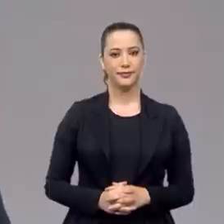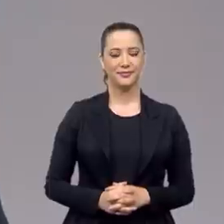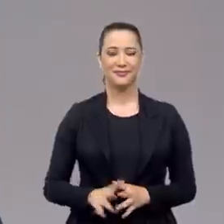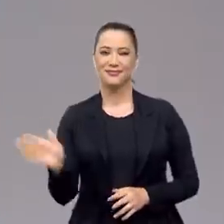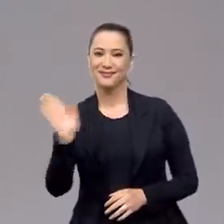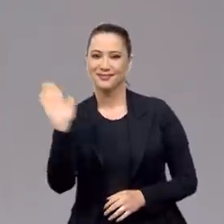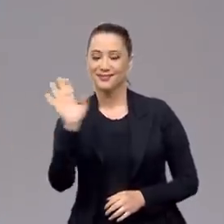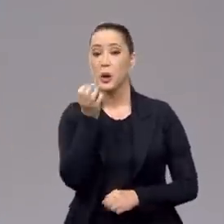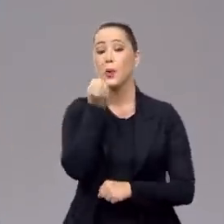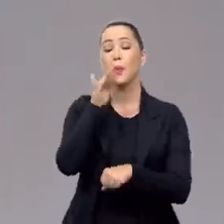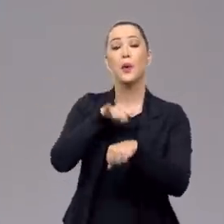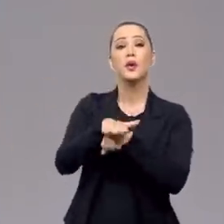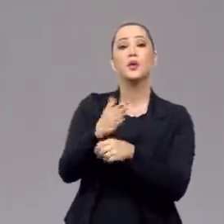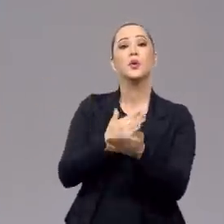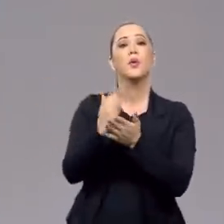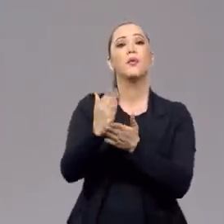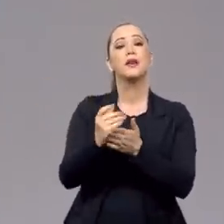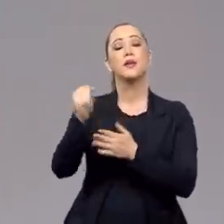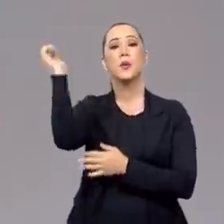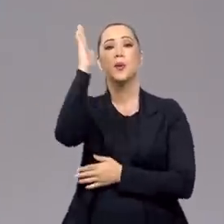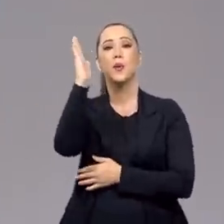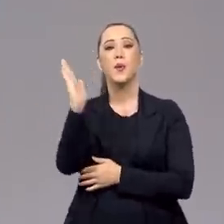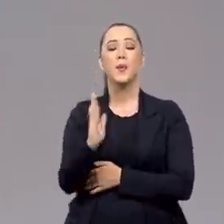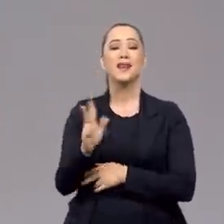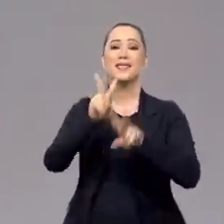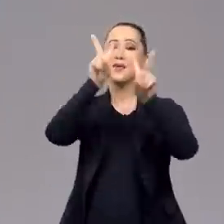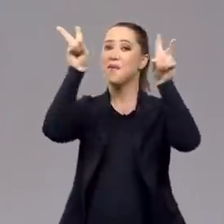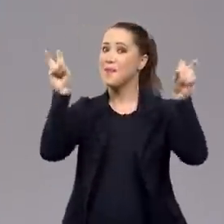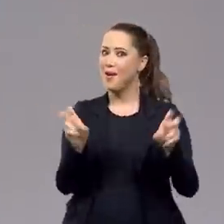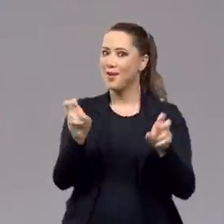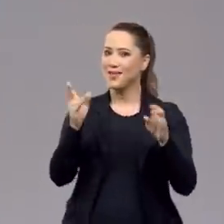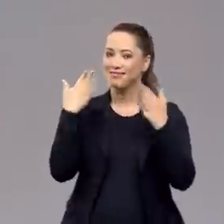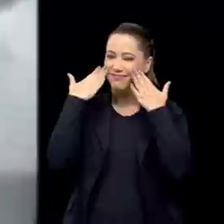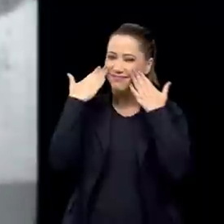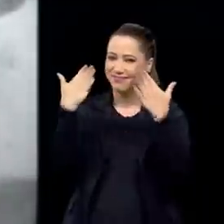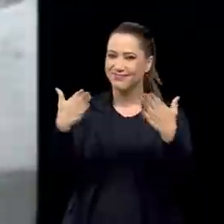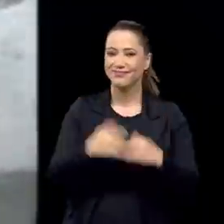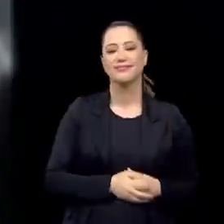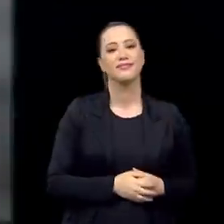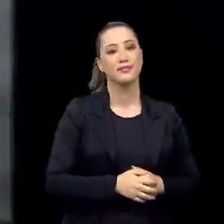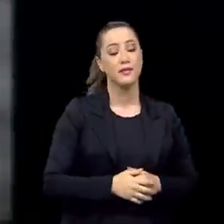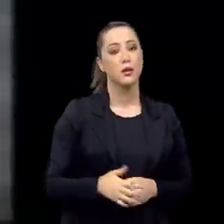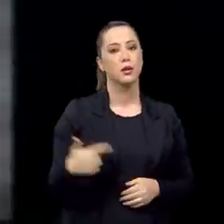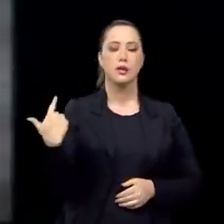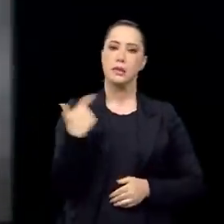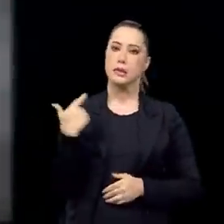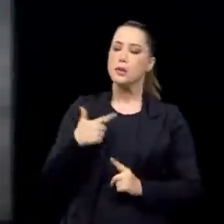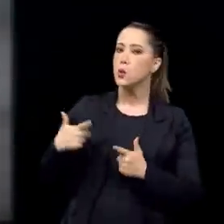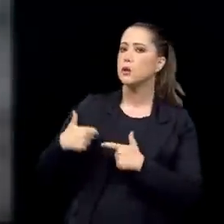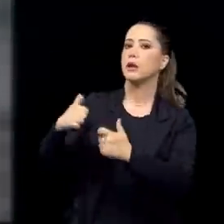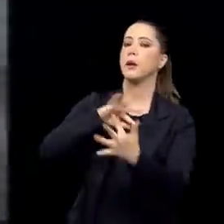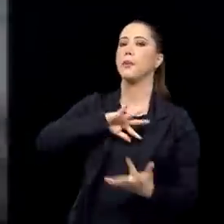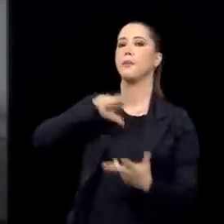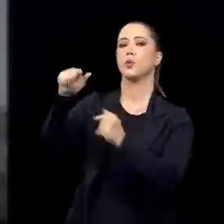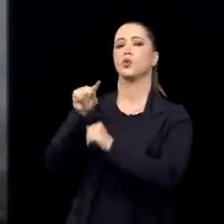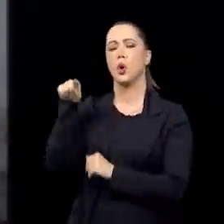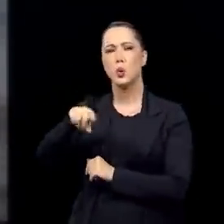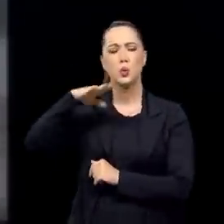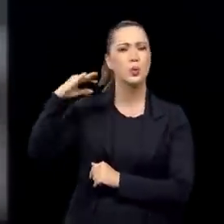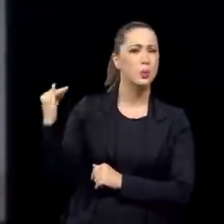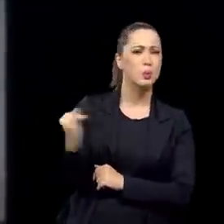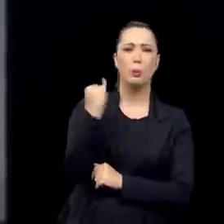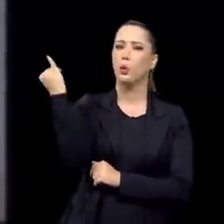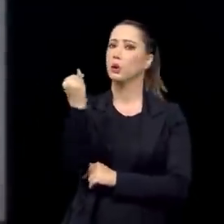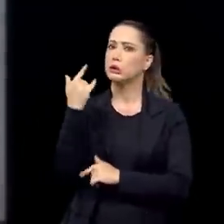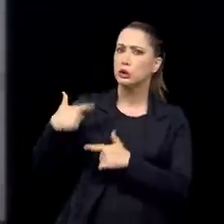Olá, boa noite! Começa agora mais uma edição do Brasil em Pauta. Segunda Guerra Mundial foi um dos maiores